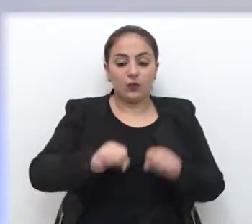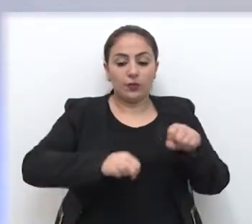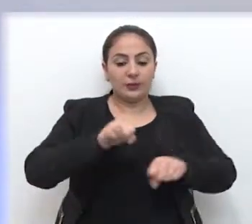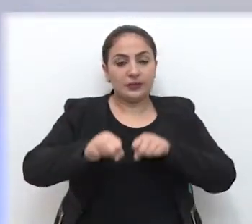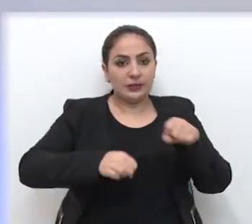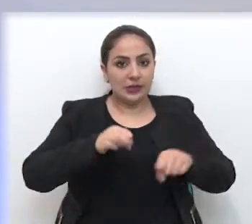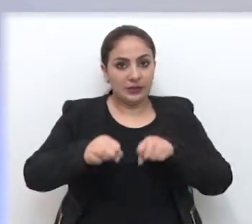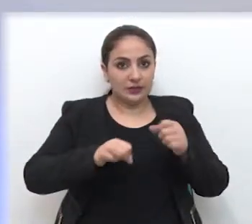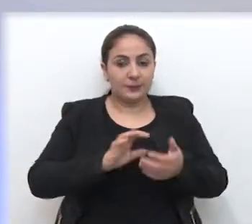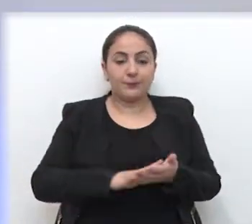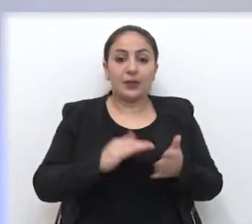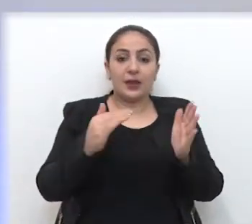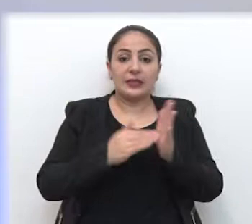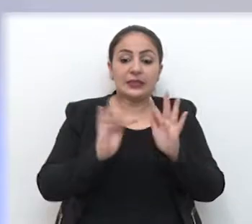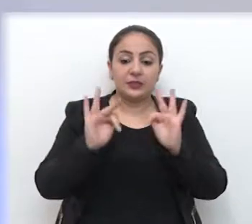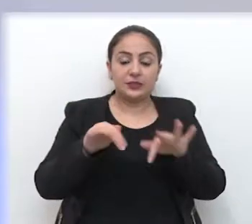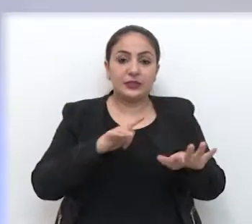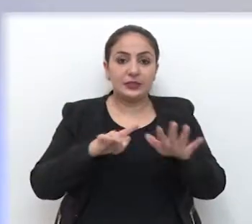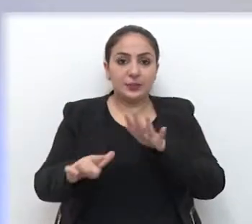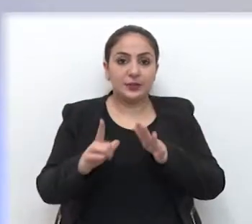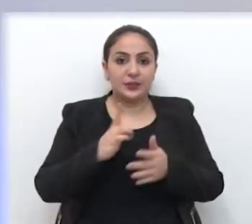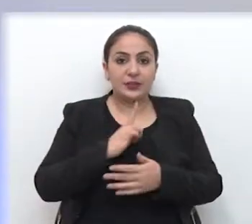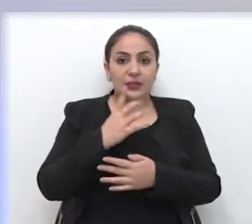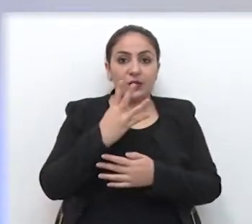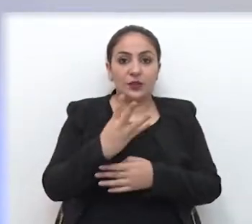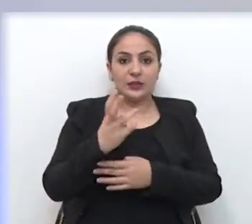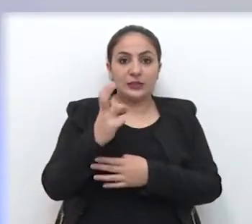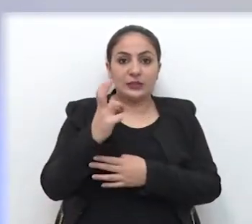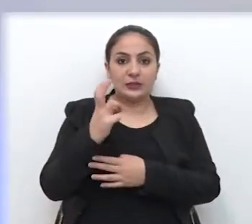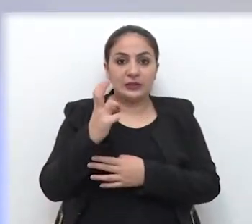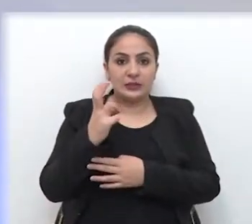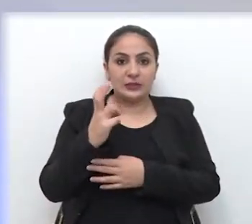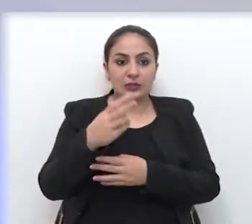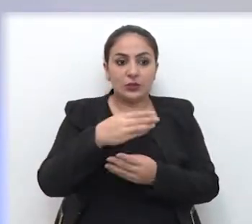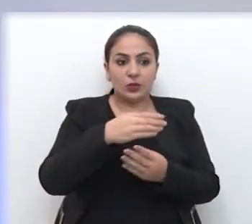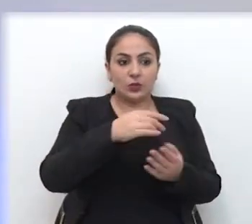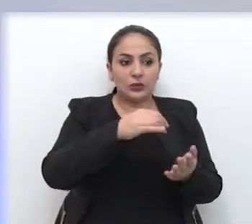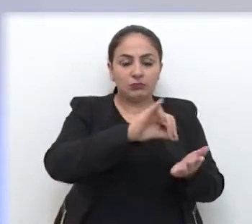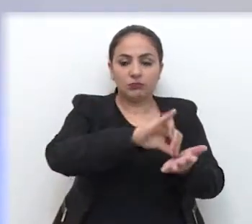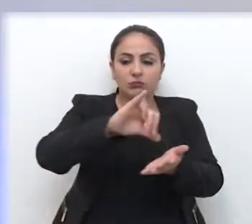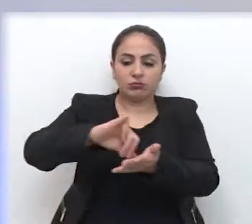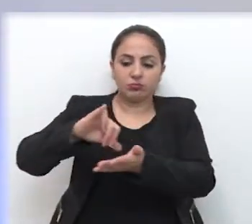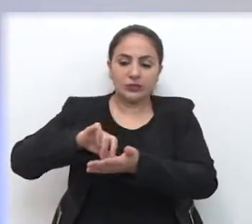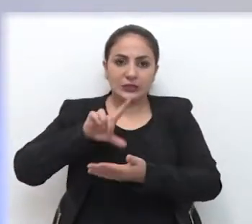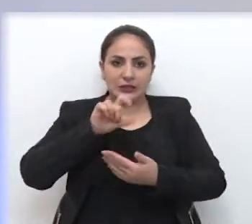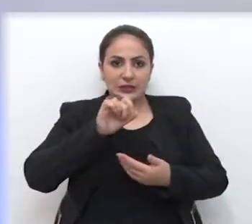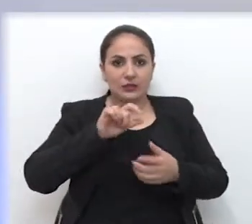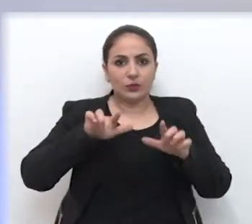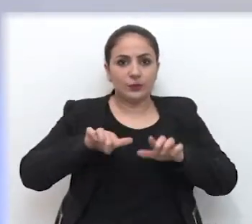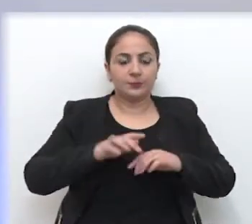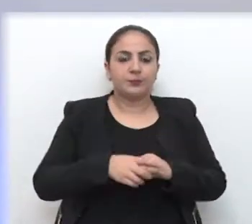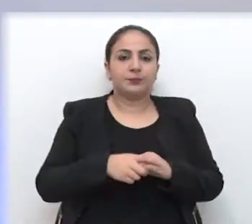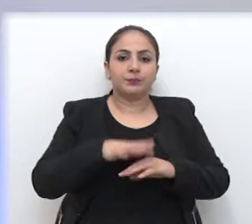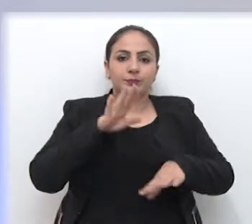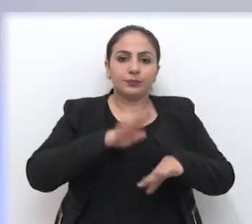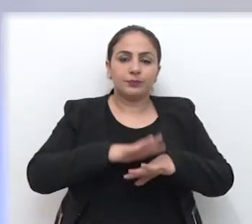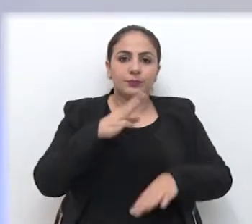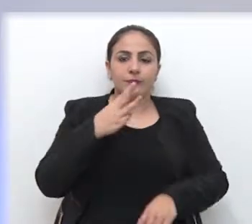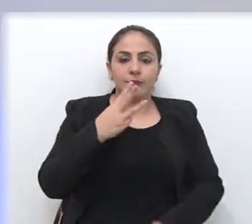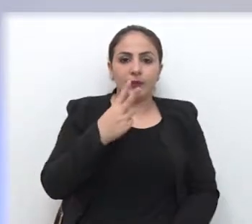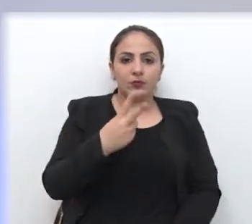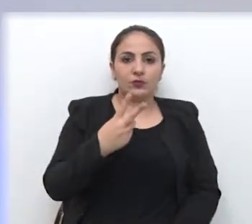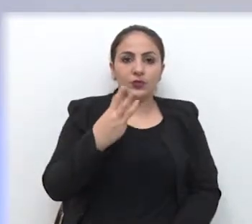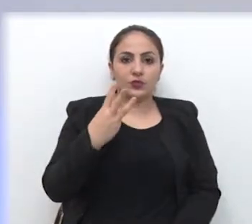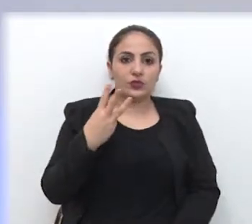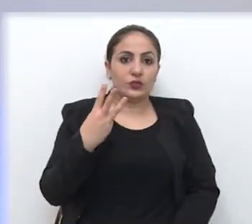bicicletas rodando e até o final de semana serão 45 distribuídas nas 10 estações. Mais de